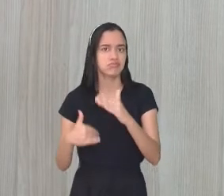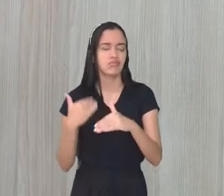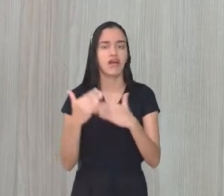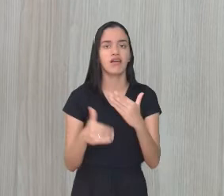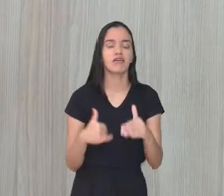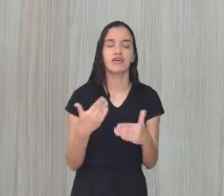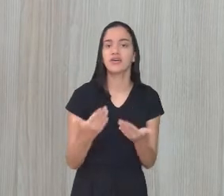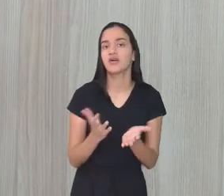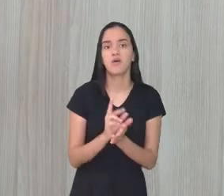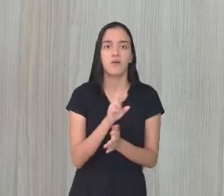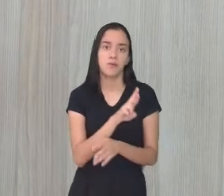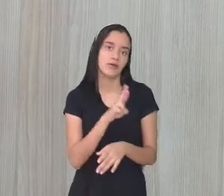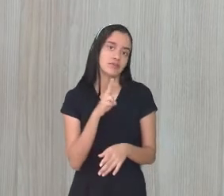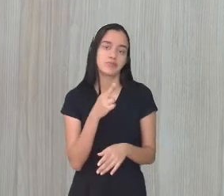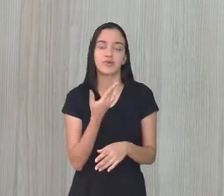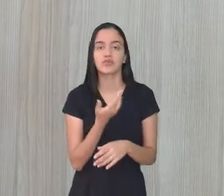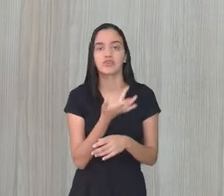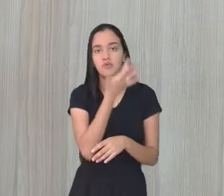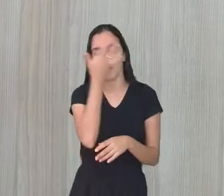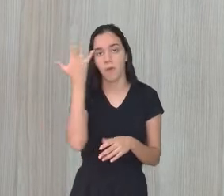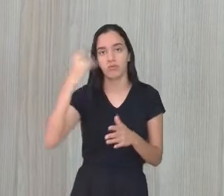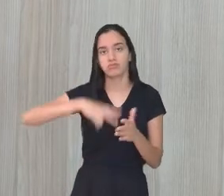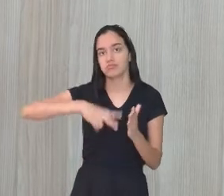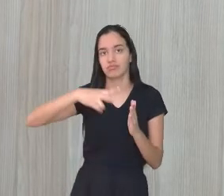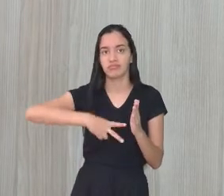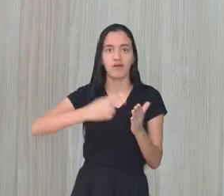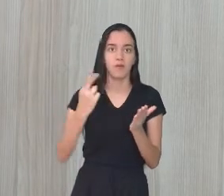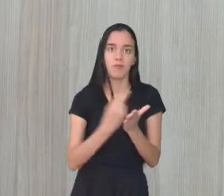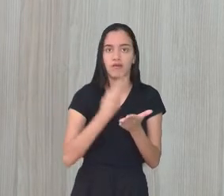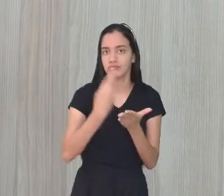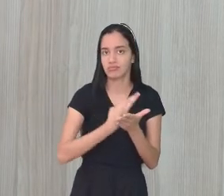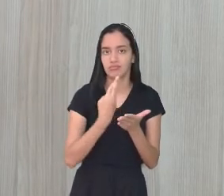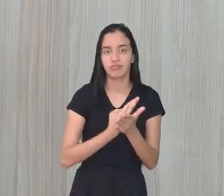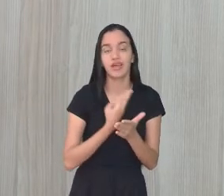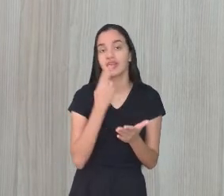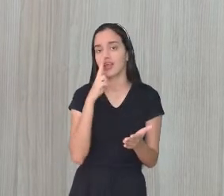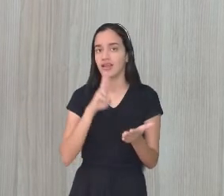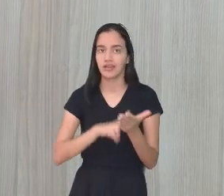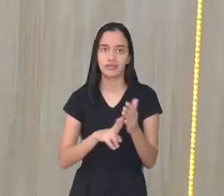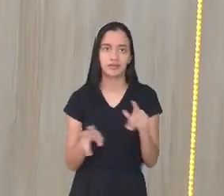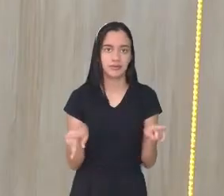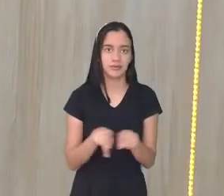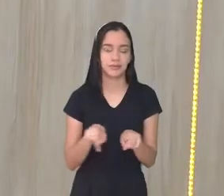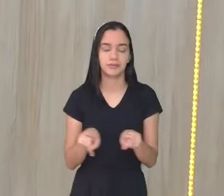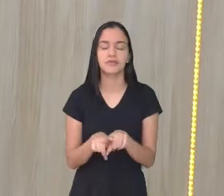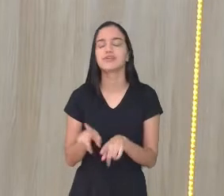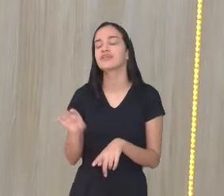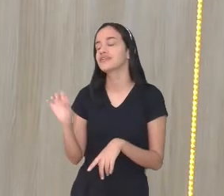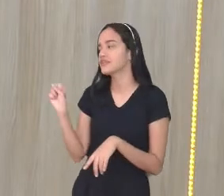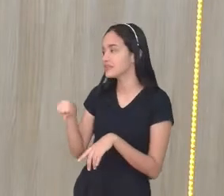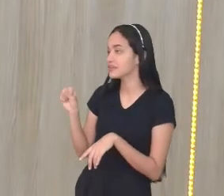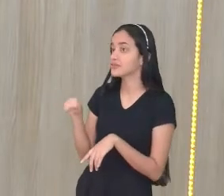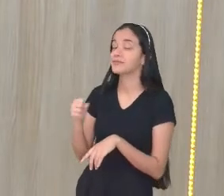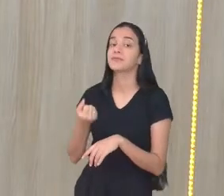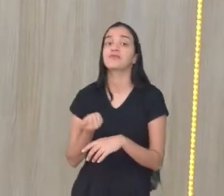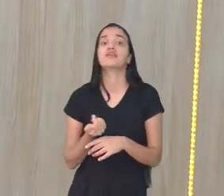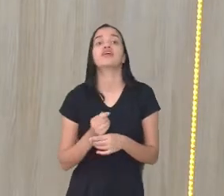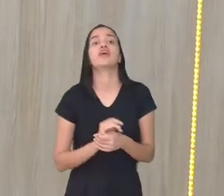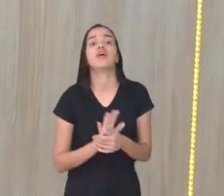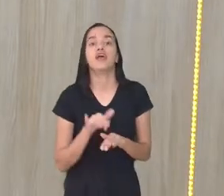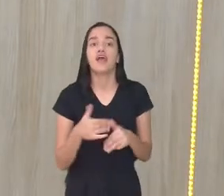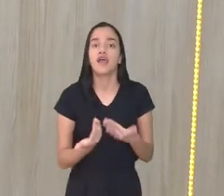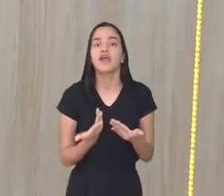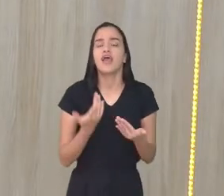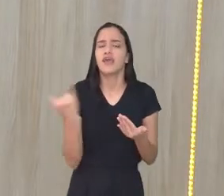chamar uma resposta de um leitor a uma revista de uma carta do leitor. Isso, professora Viviane. Então, é importante, mesmo